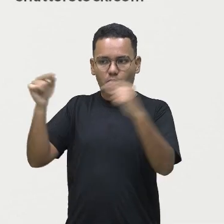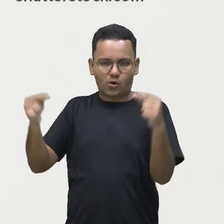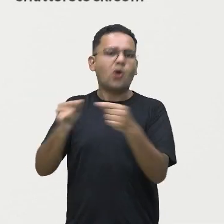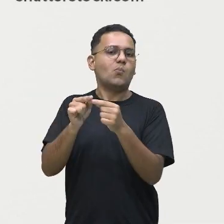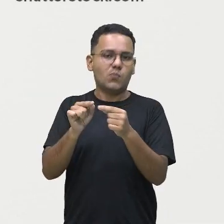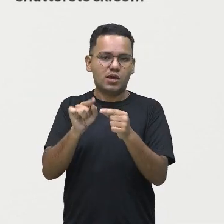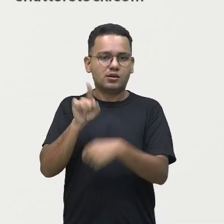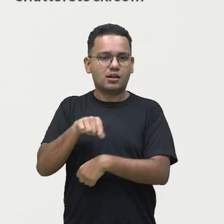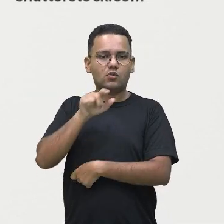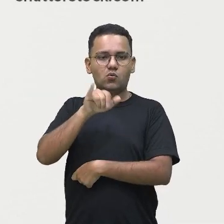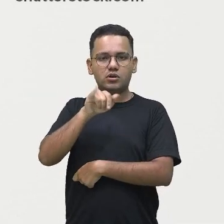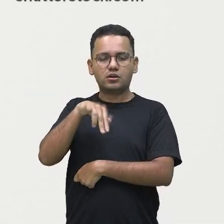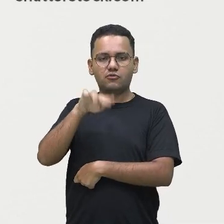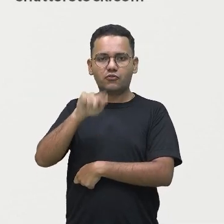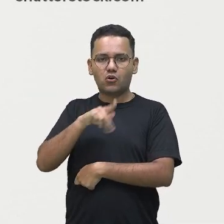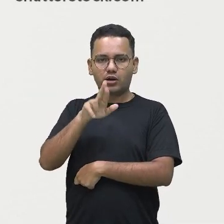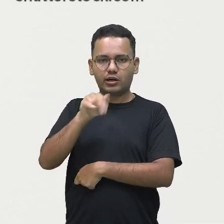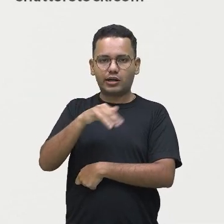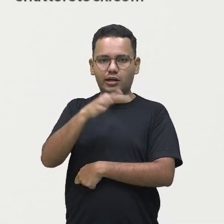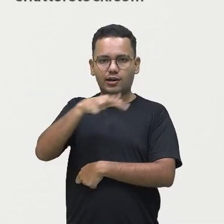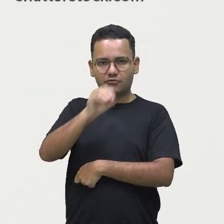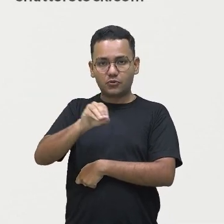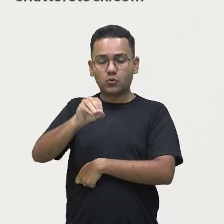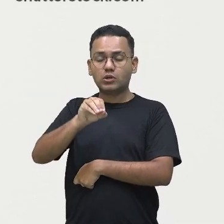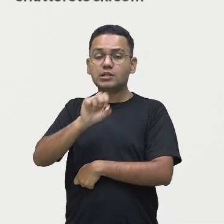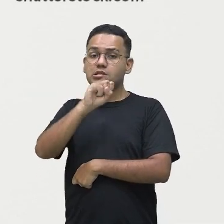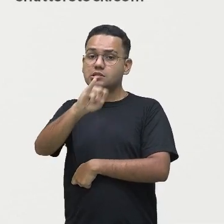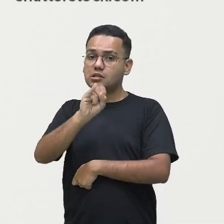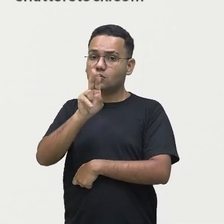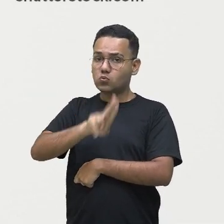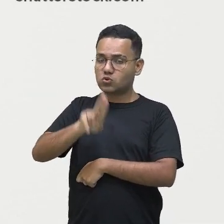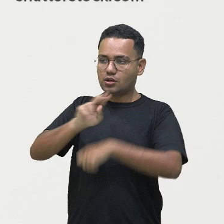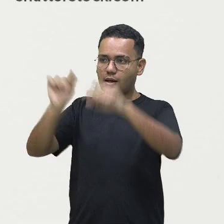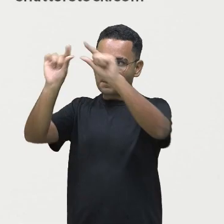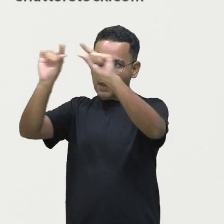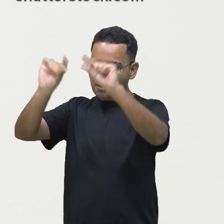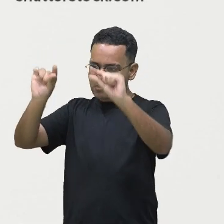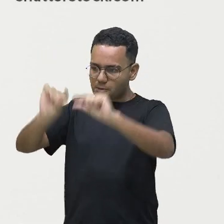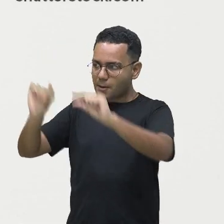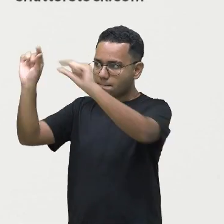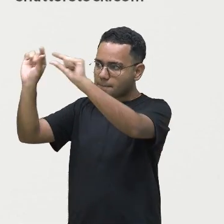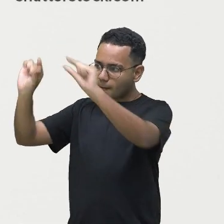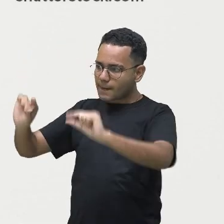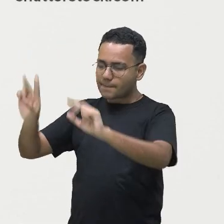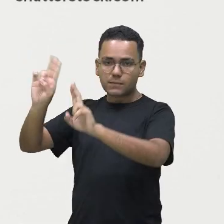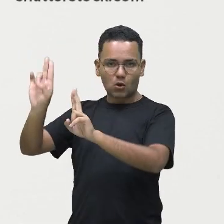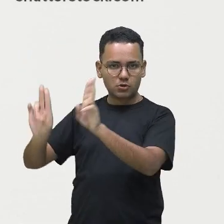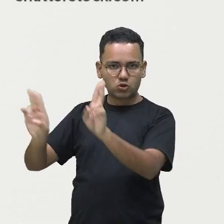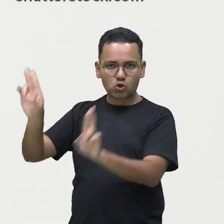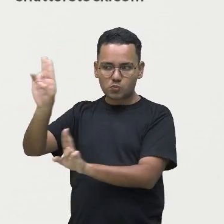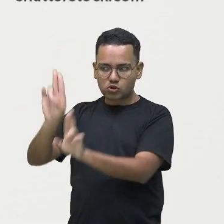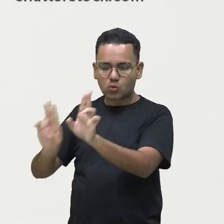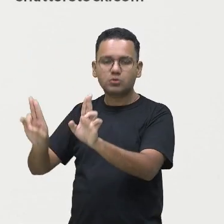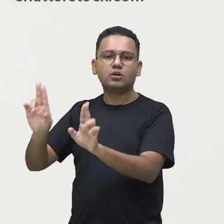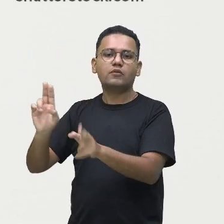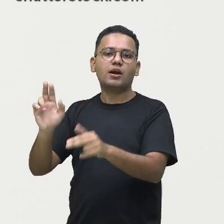as palavras, né? As palavras quando coloca-se o nome das partes do corpo humano.